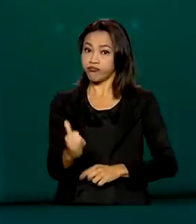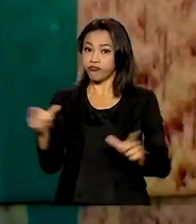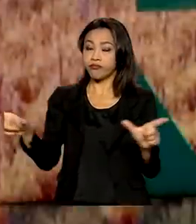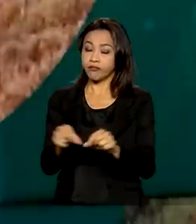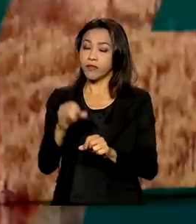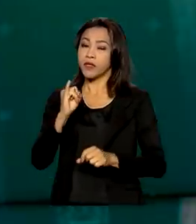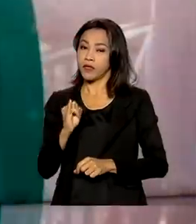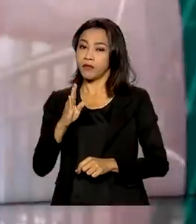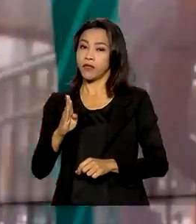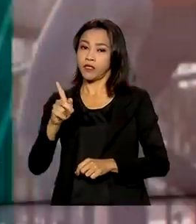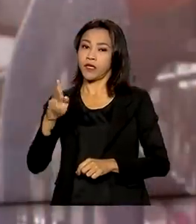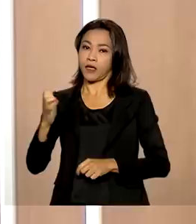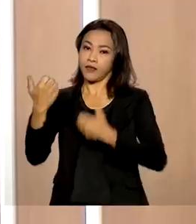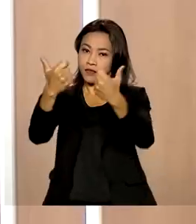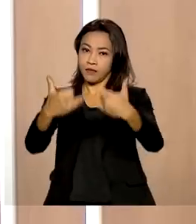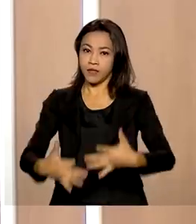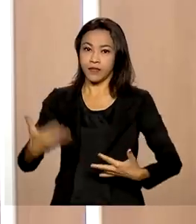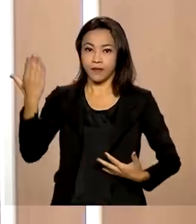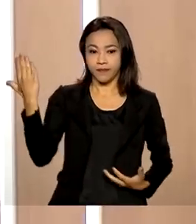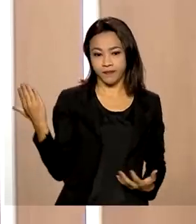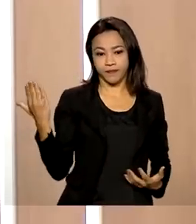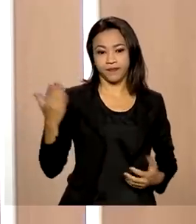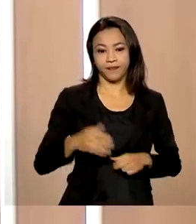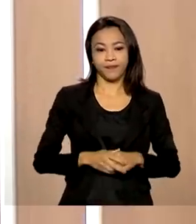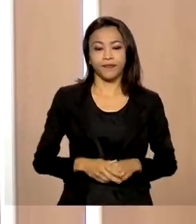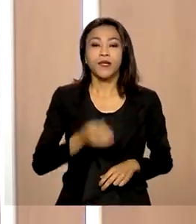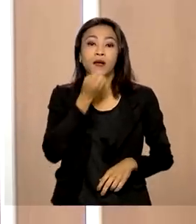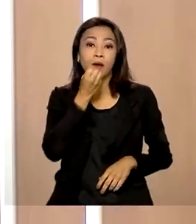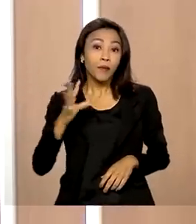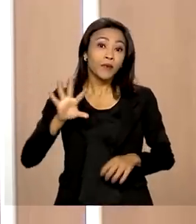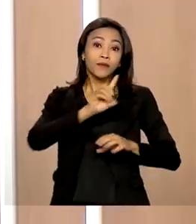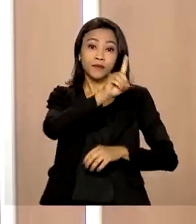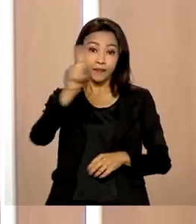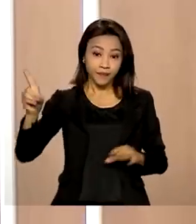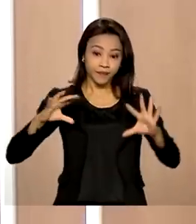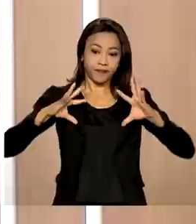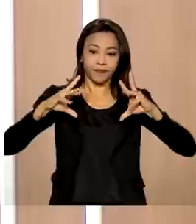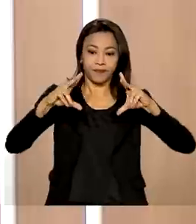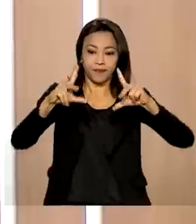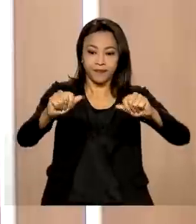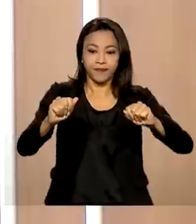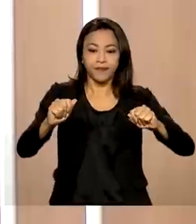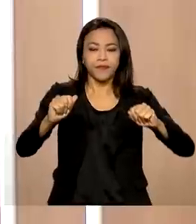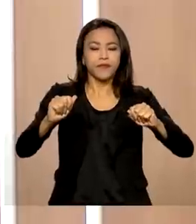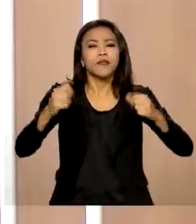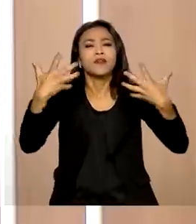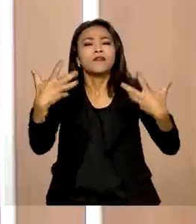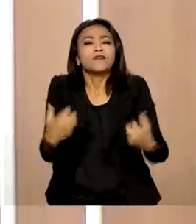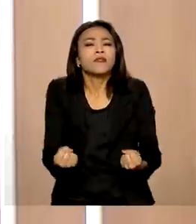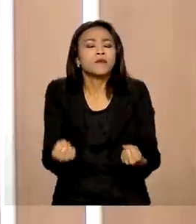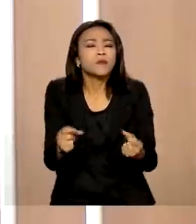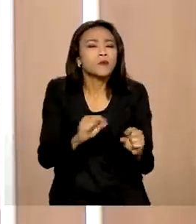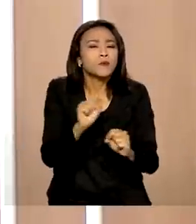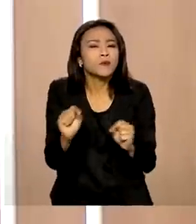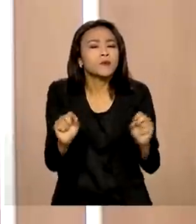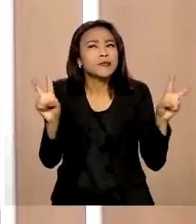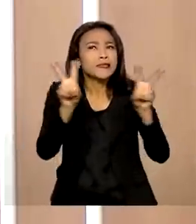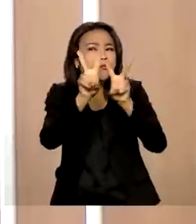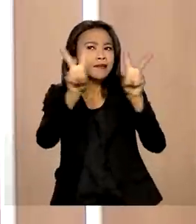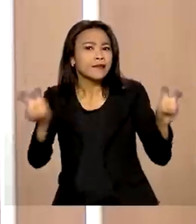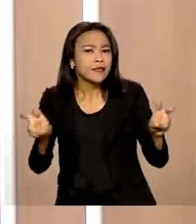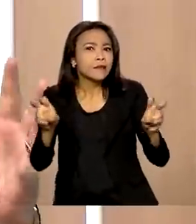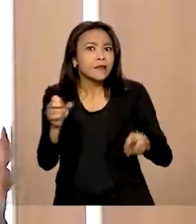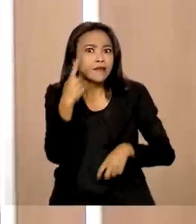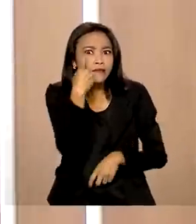comenta é Ricardo Caldas. Bom dia, bom dia a todos e vamos tratar hoje, telespectador, de um tema extremamente